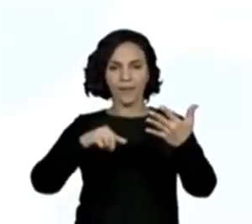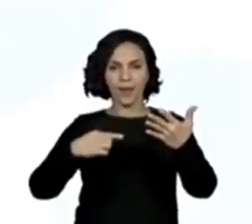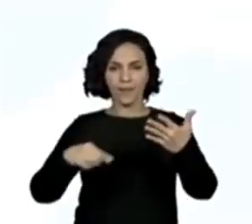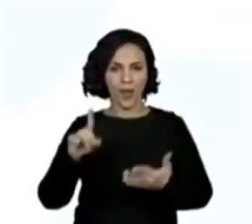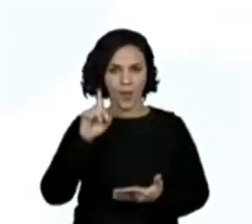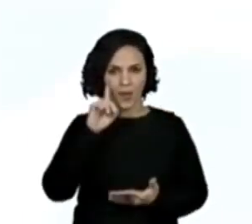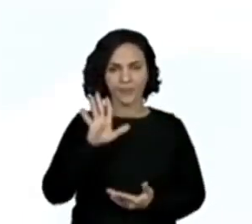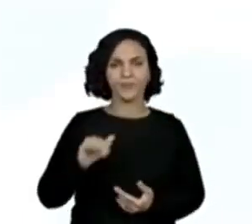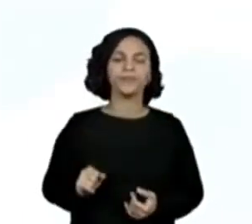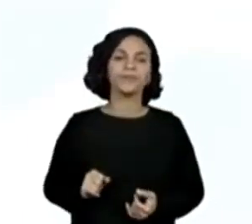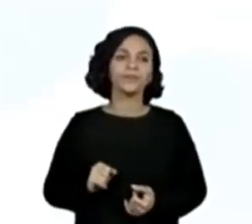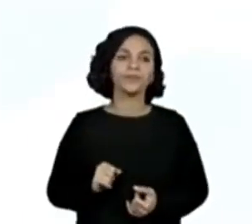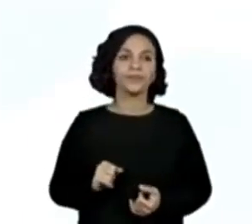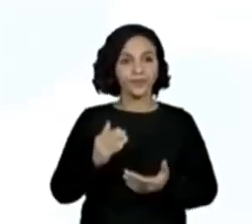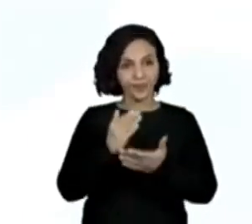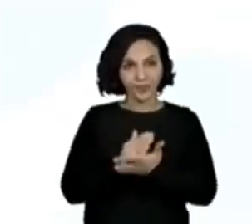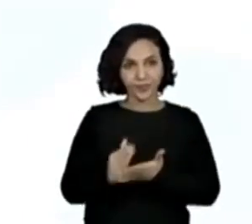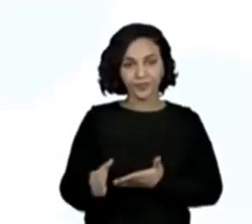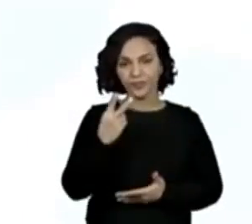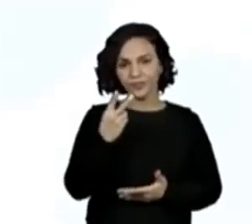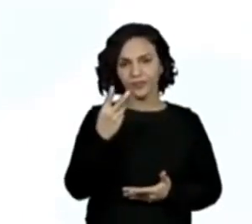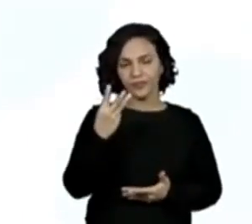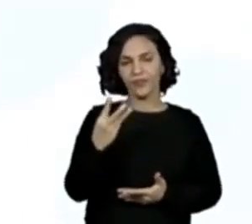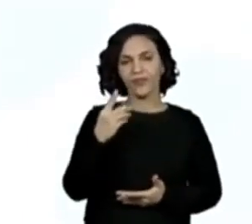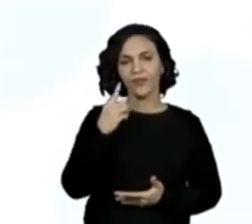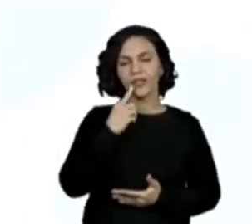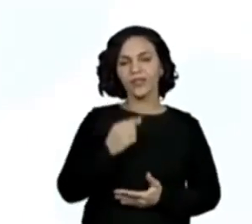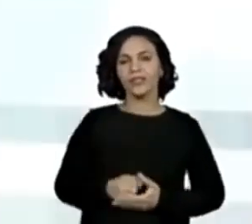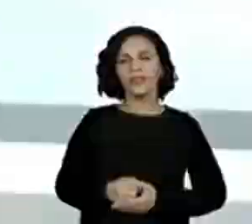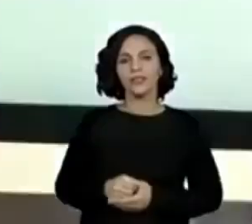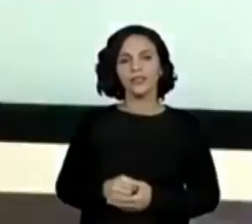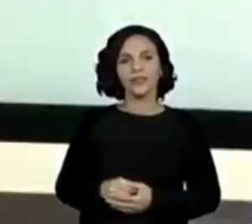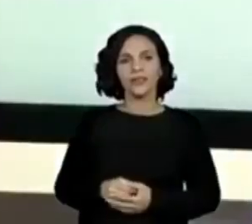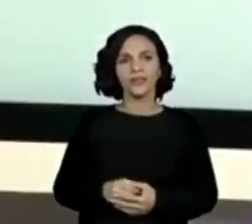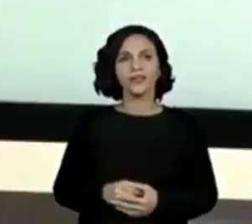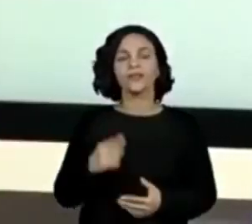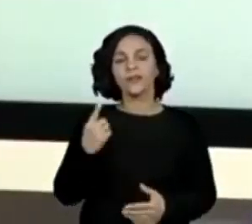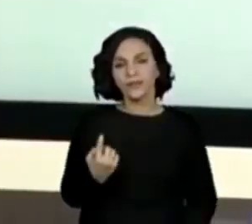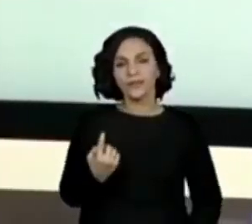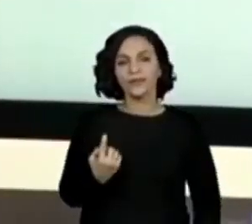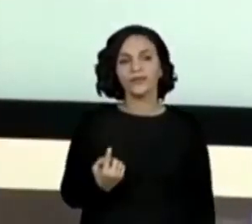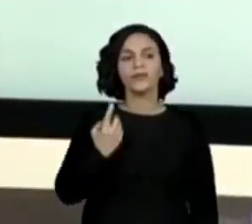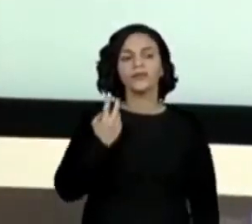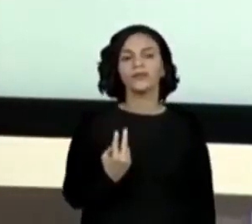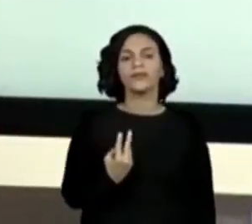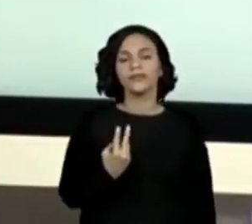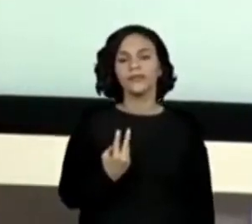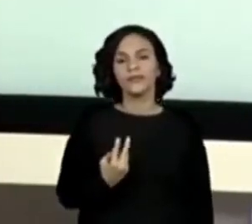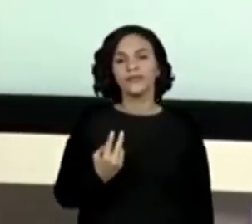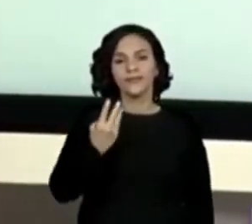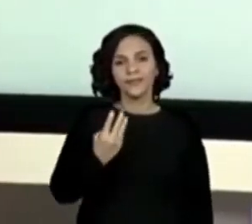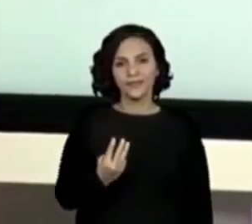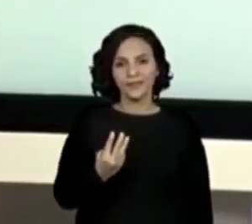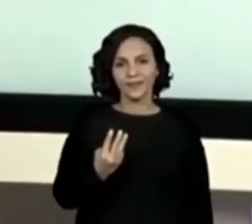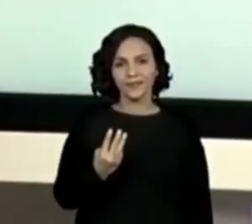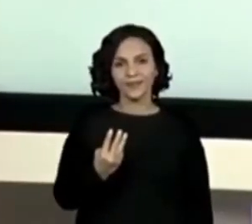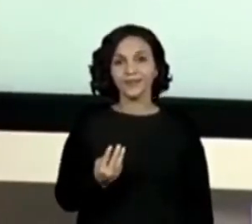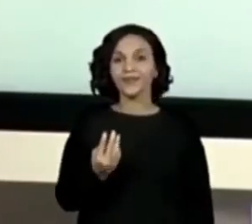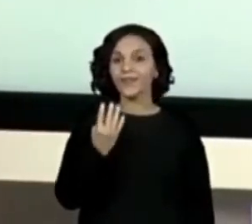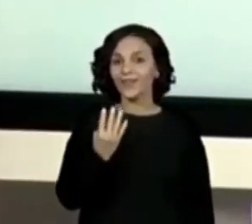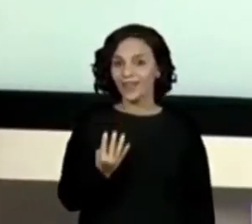a gente escreveu aqui, a partir do vinte e três, tá? Então, vinte e dois. Um, dois, três,